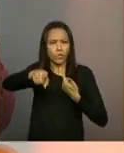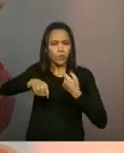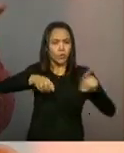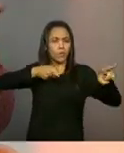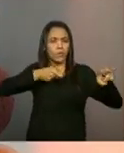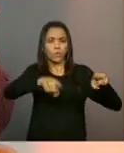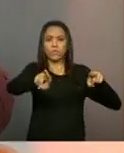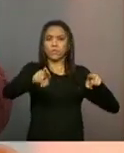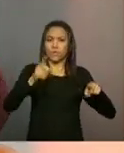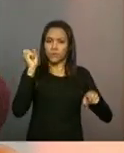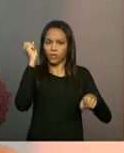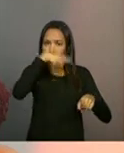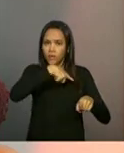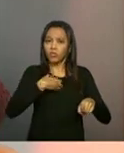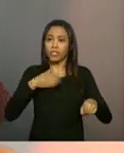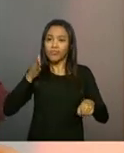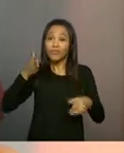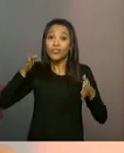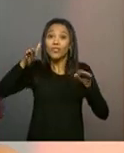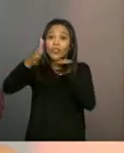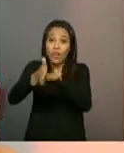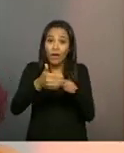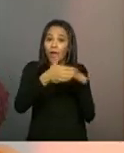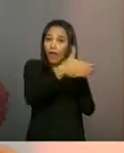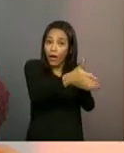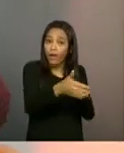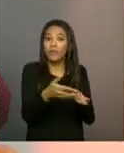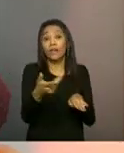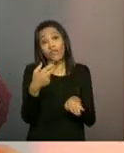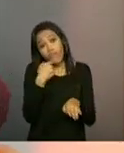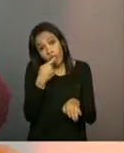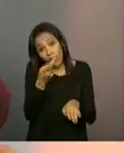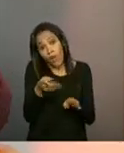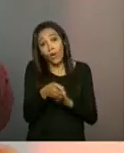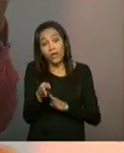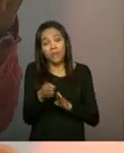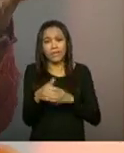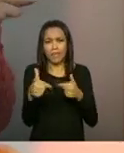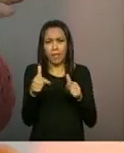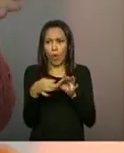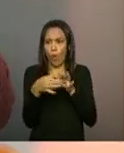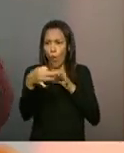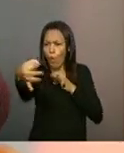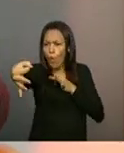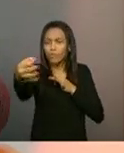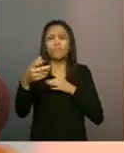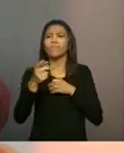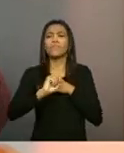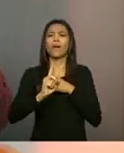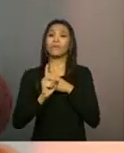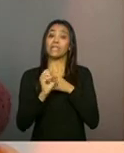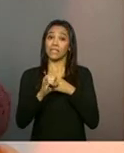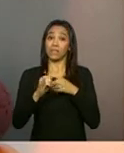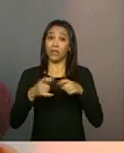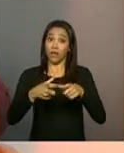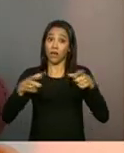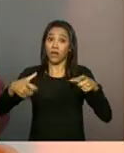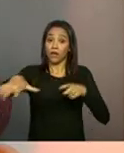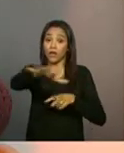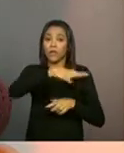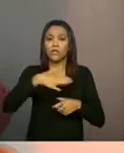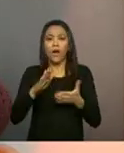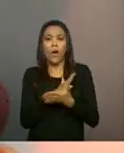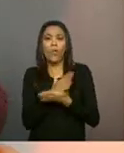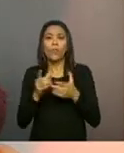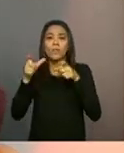que seja feito um trabalho muito distante. Se tem uma população muito grande, a gente sugere que comece por alguns